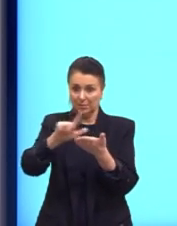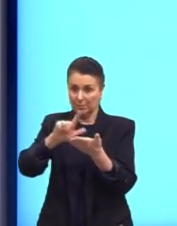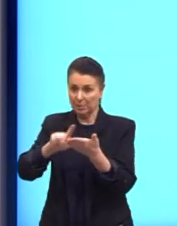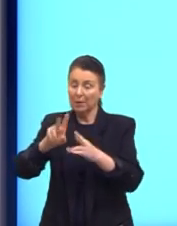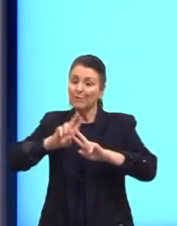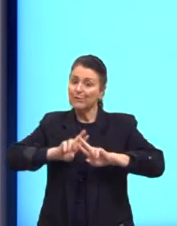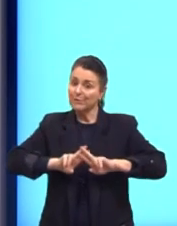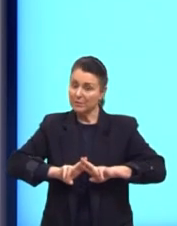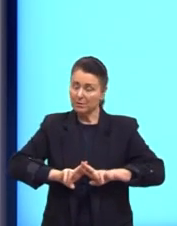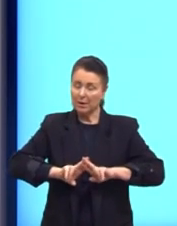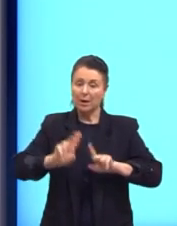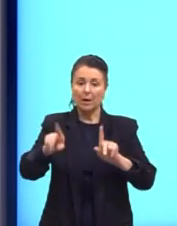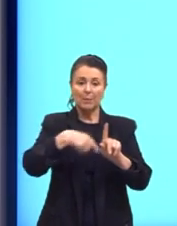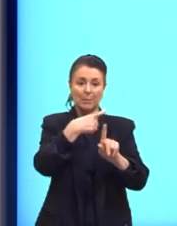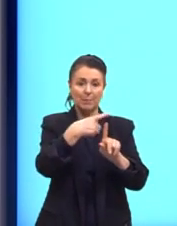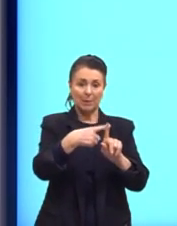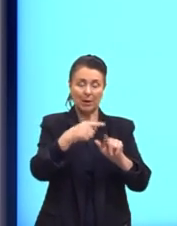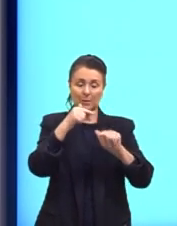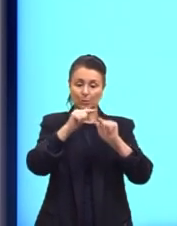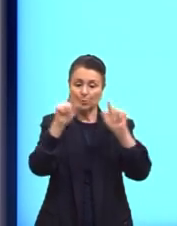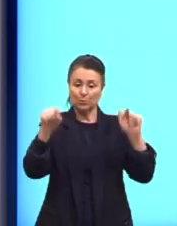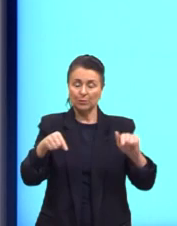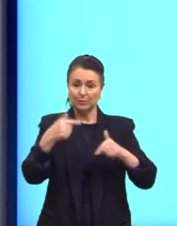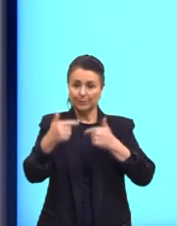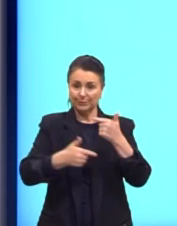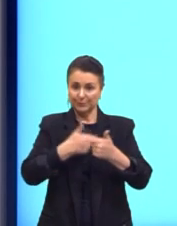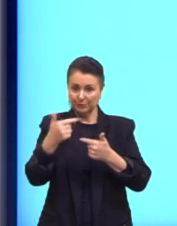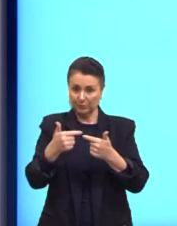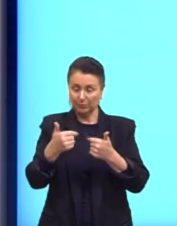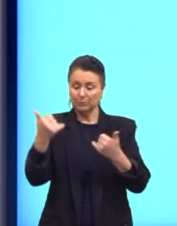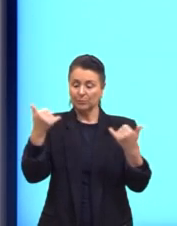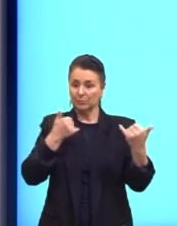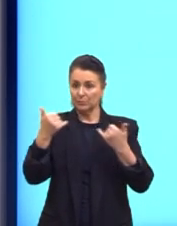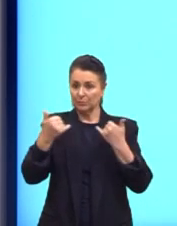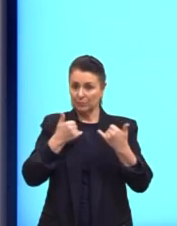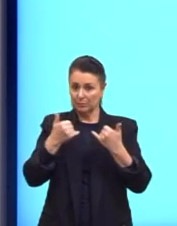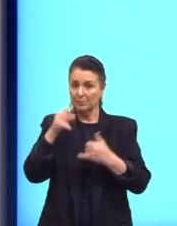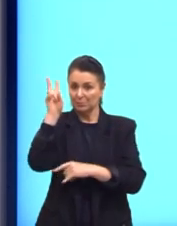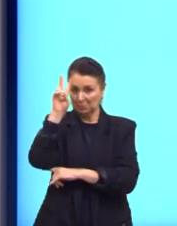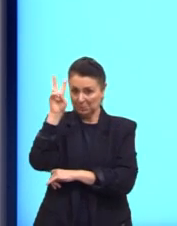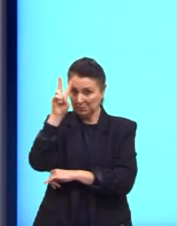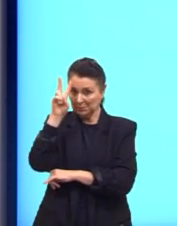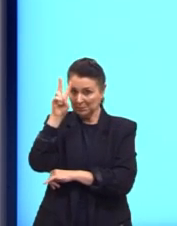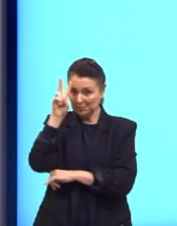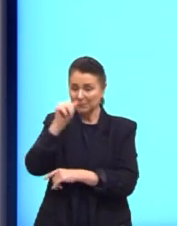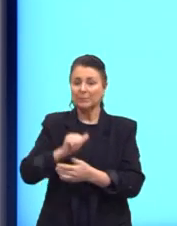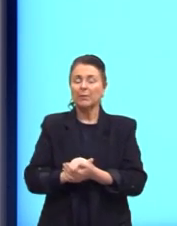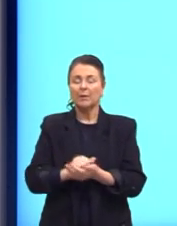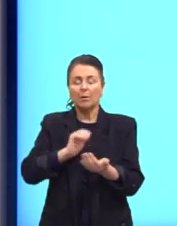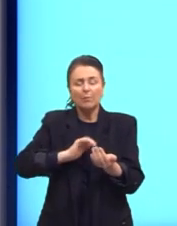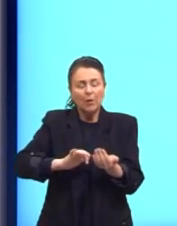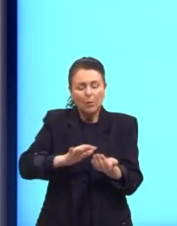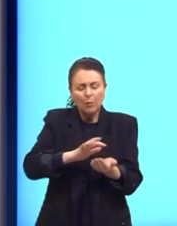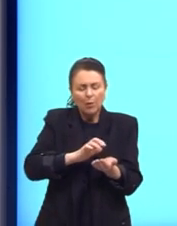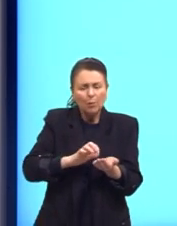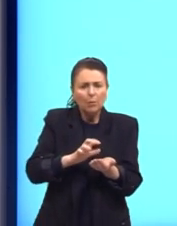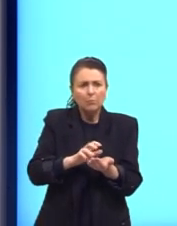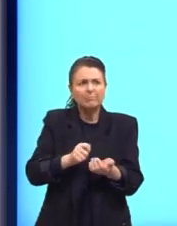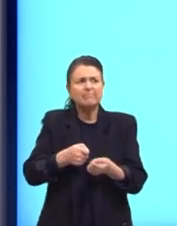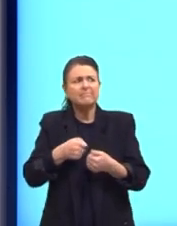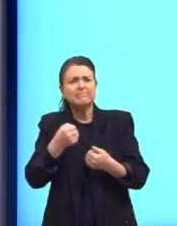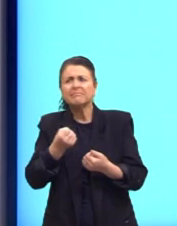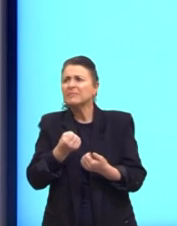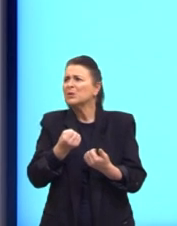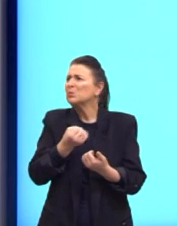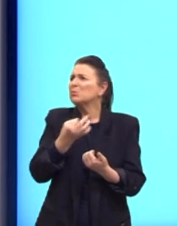fixa, mais a taxa de serviço. Essas são as informações que nós temos, né? Quando a gente vai calcular ali quanto que eu vou pagar,